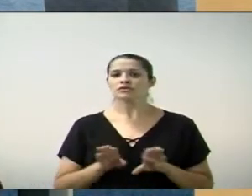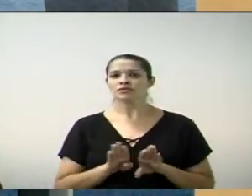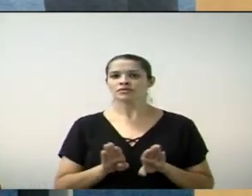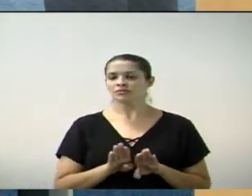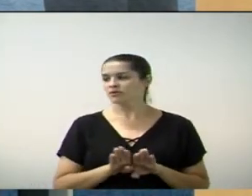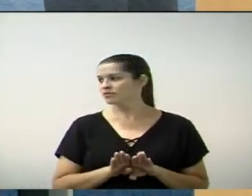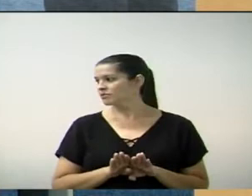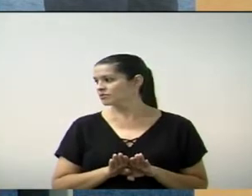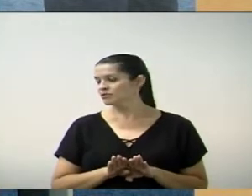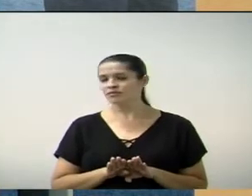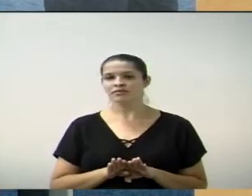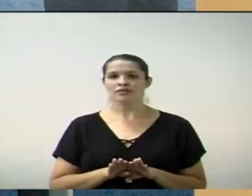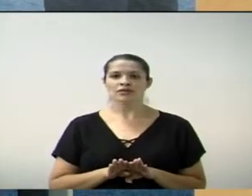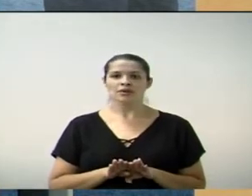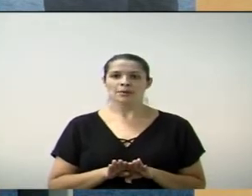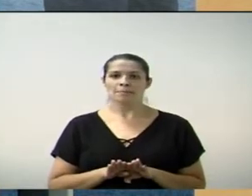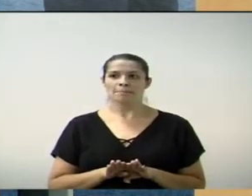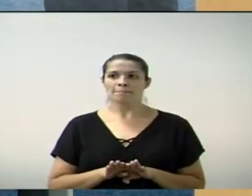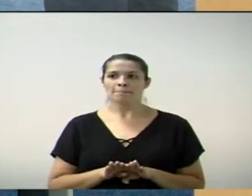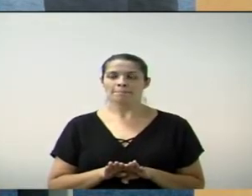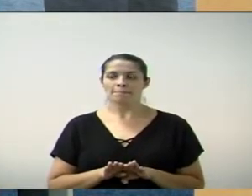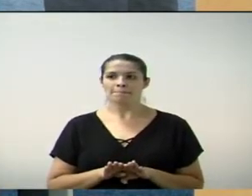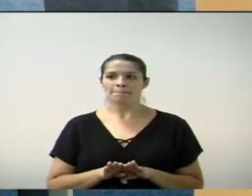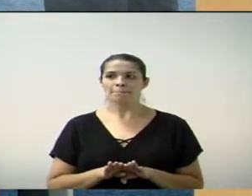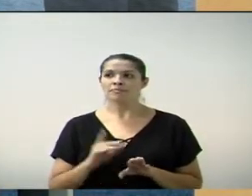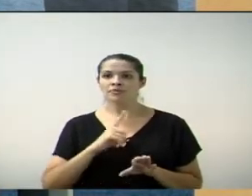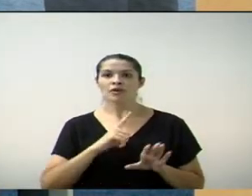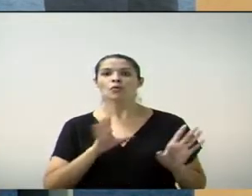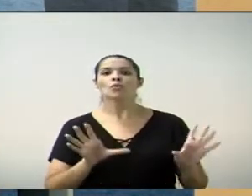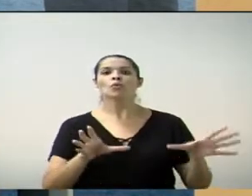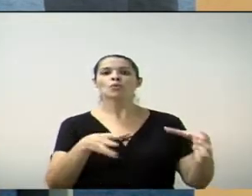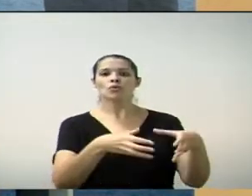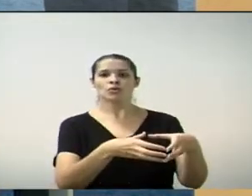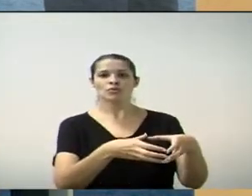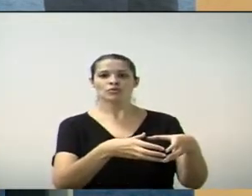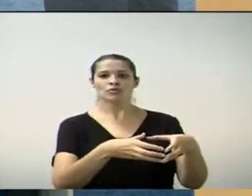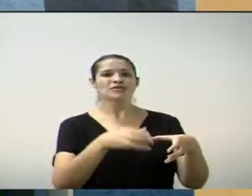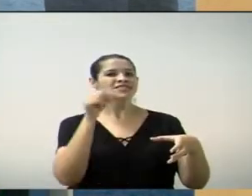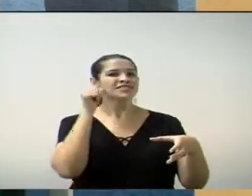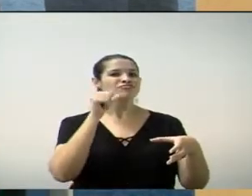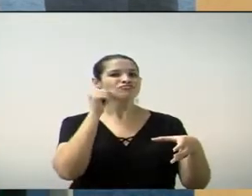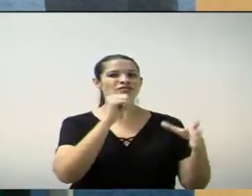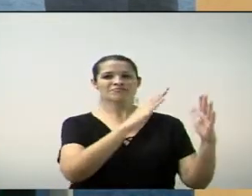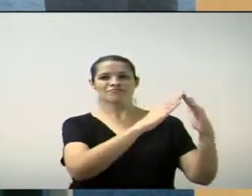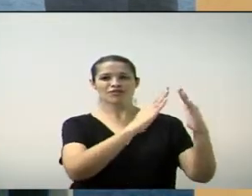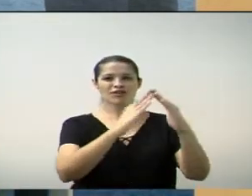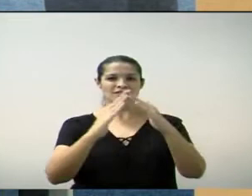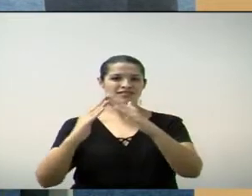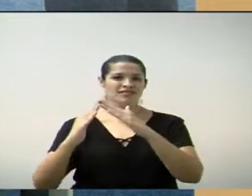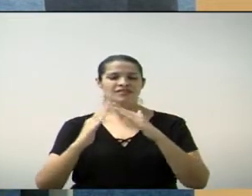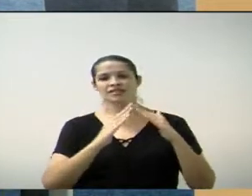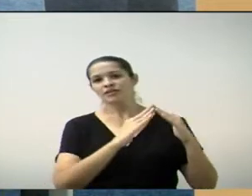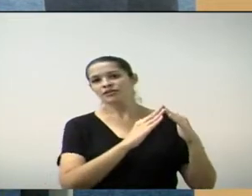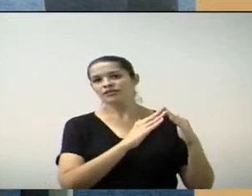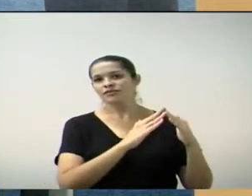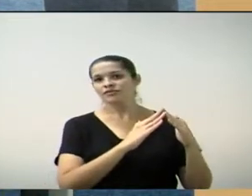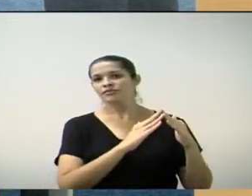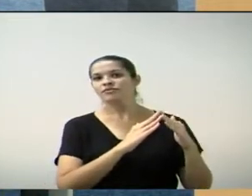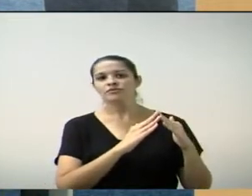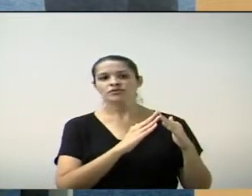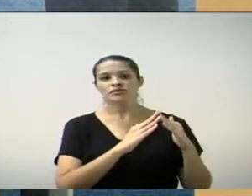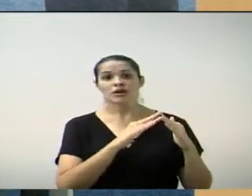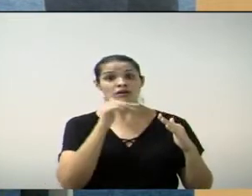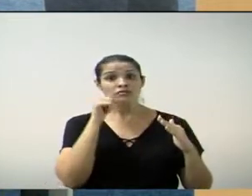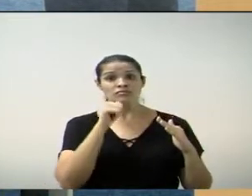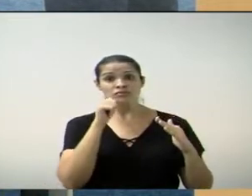comissão, na verdade, de moradoras. Se me falha a memória, não tinha nenhum morador, mas as moradoras